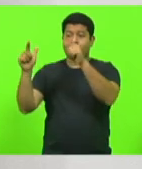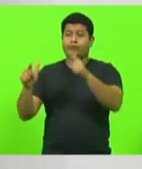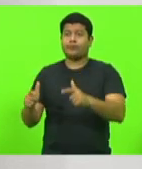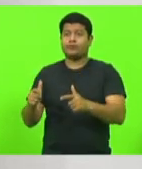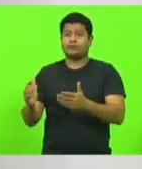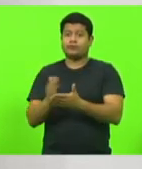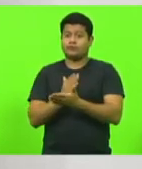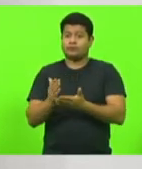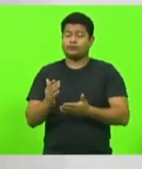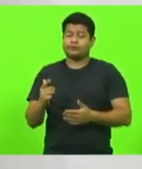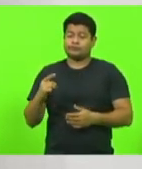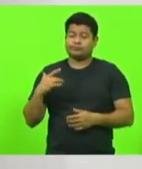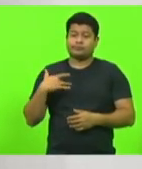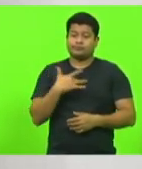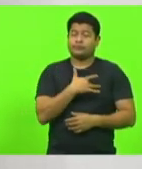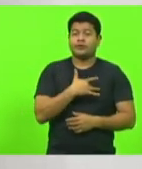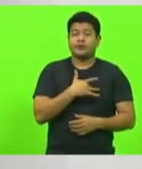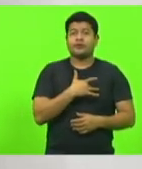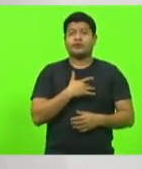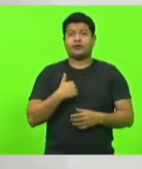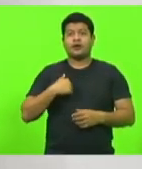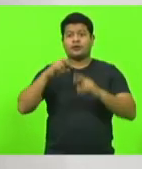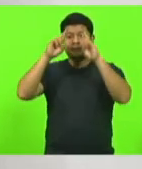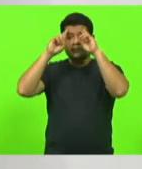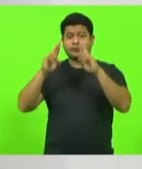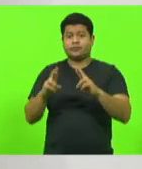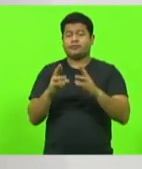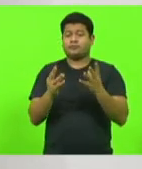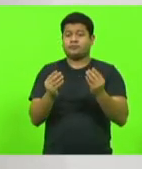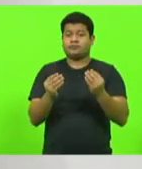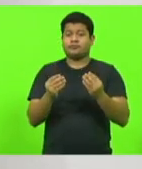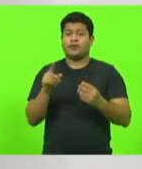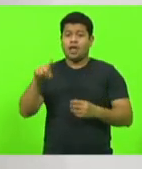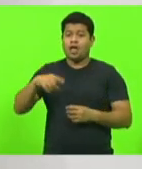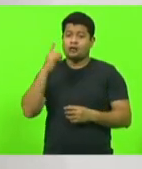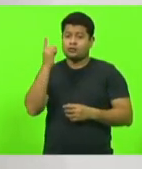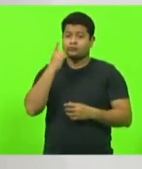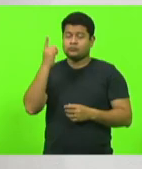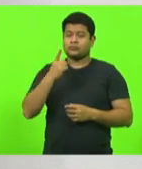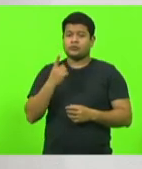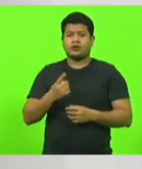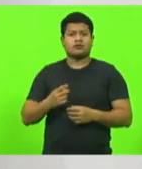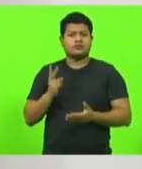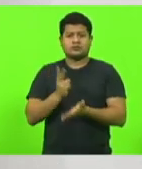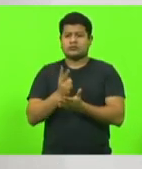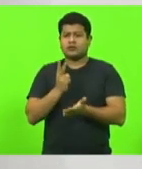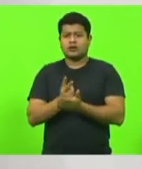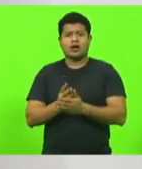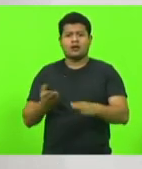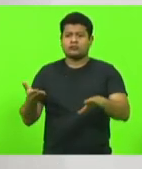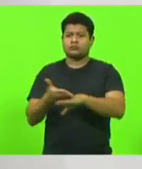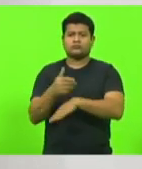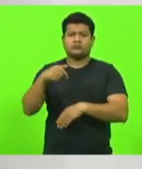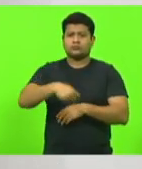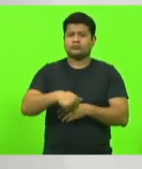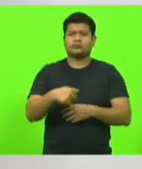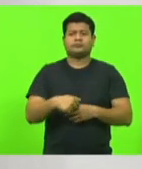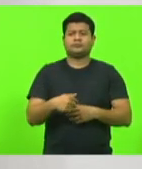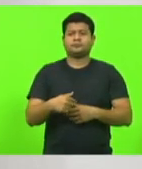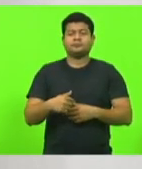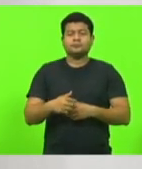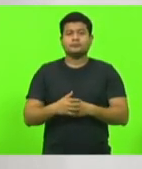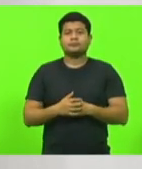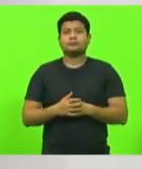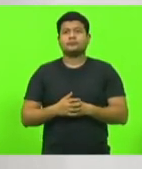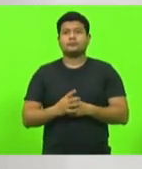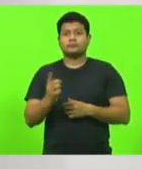de saúde, a qual eu respeito muito e é um deputado muito presente nessa casa, se faz presente sempre aqui, que é